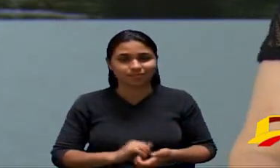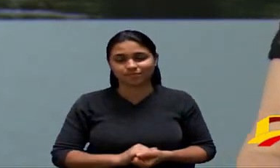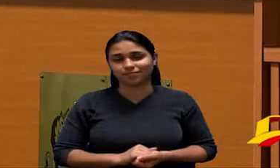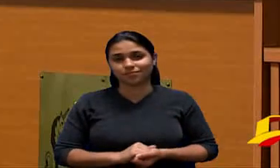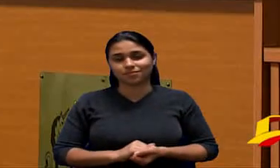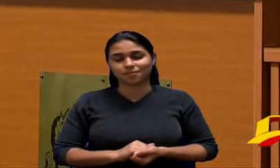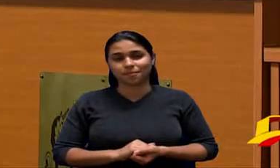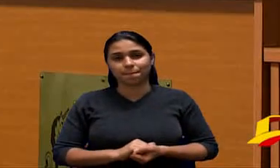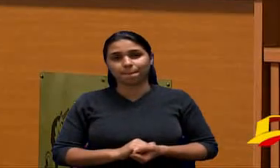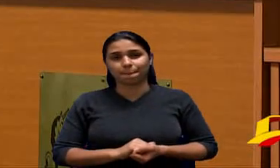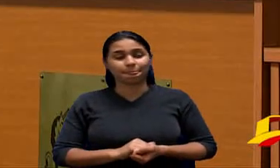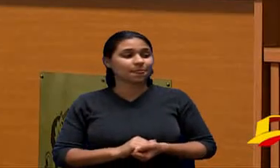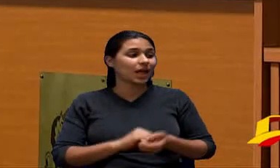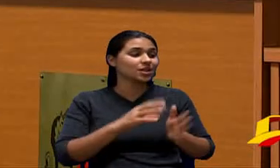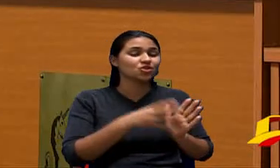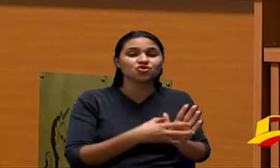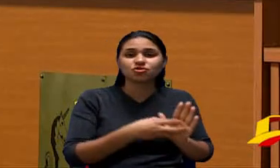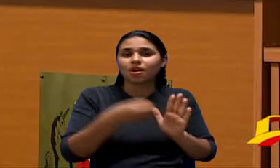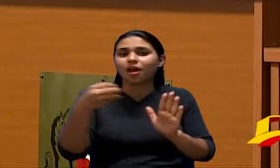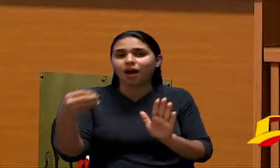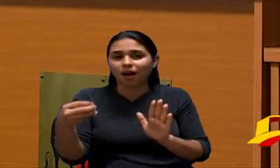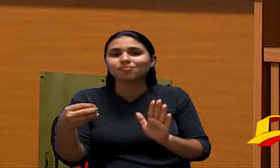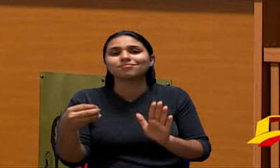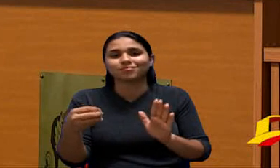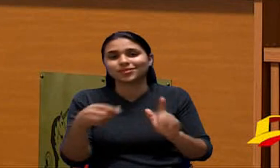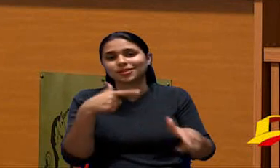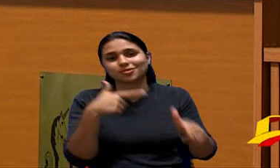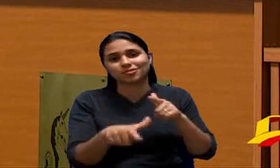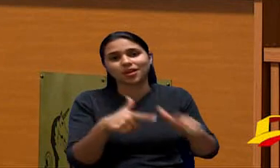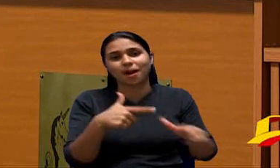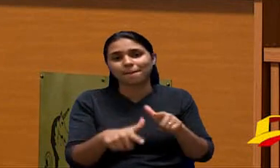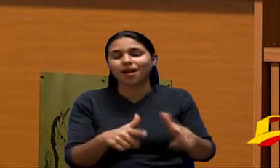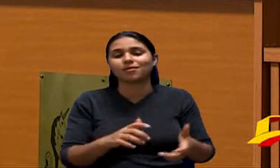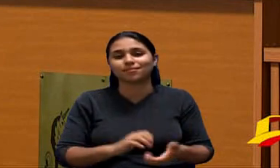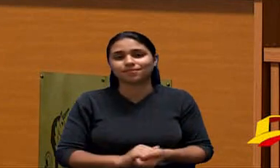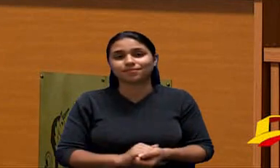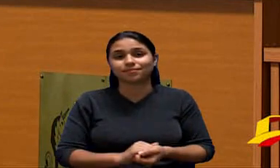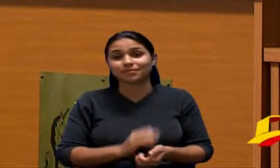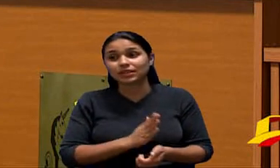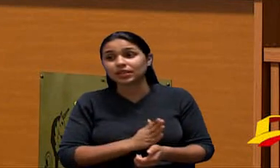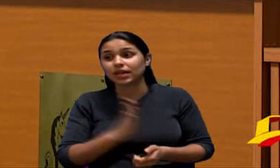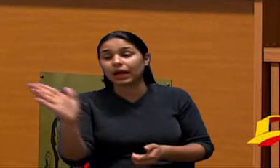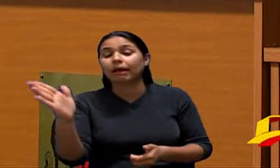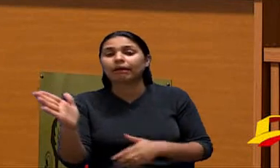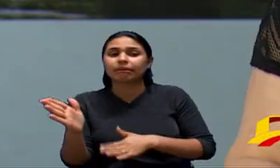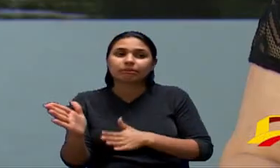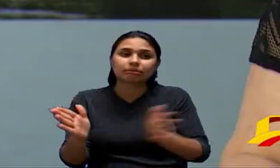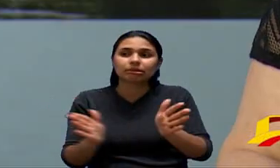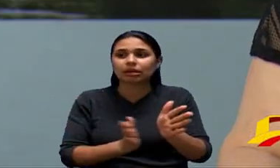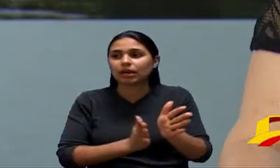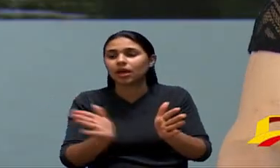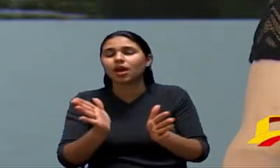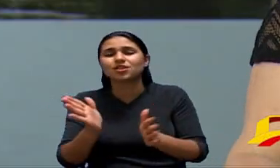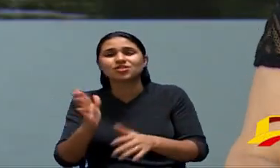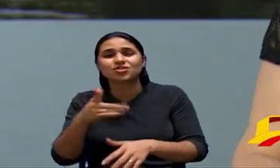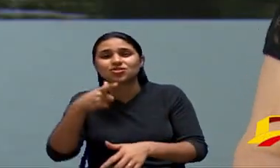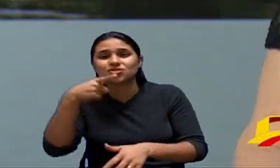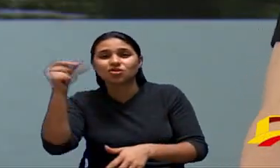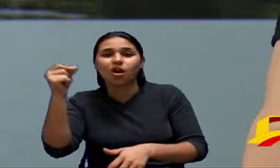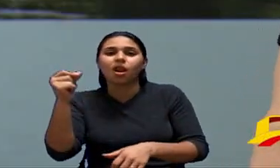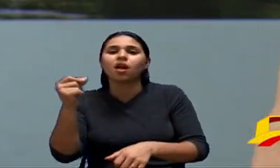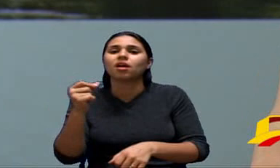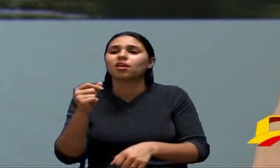outra profissão exatamente você vai concorrer com outra profissão daí de repente você se